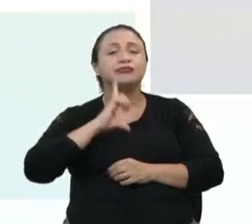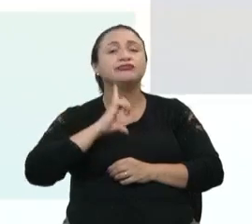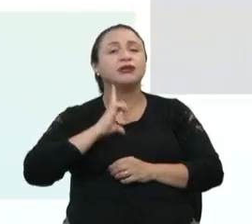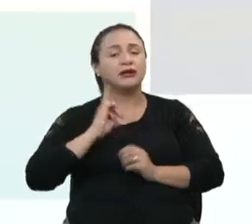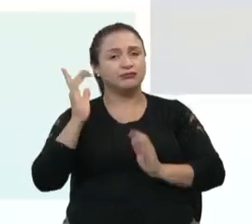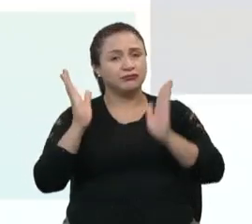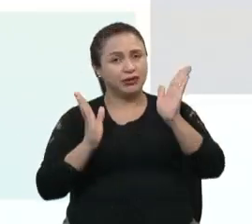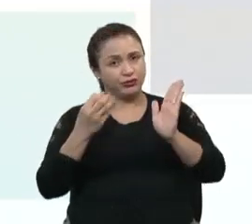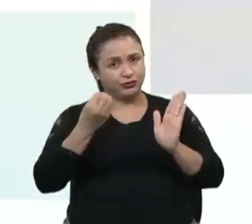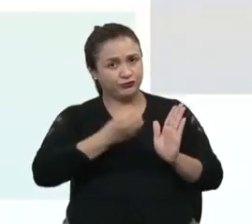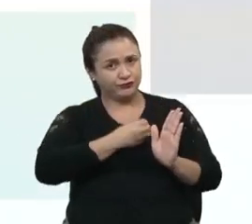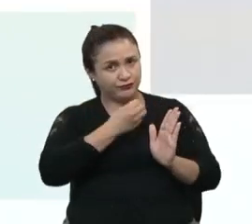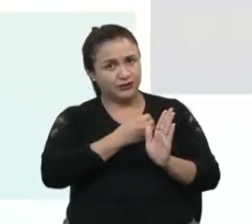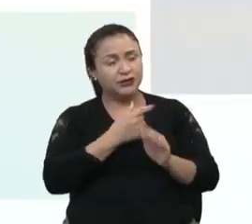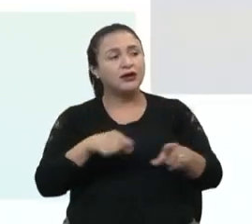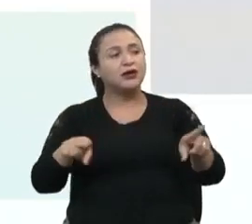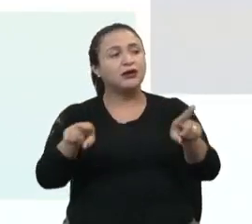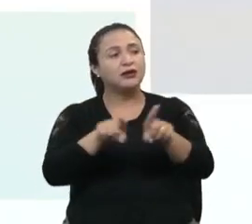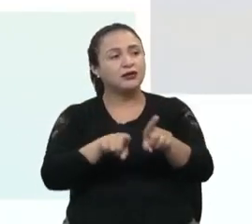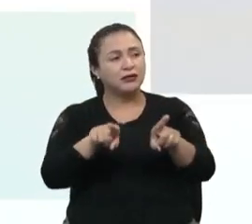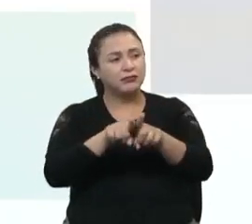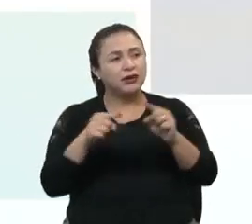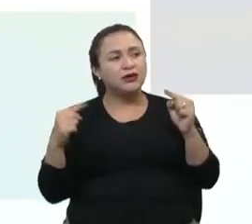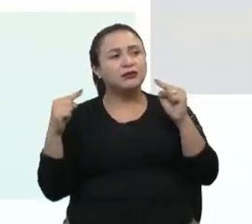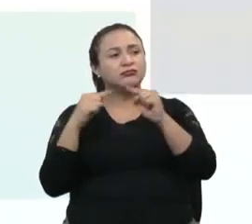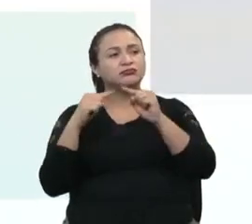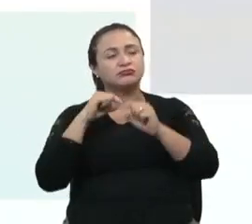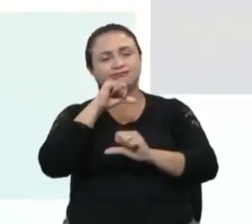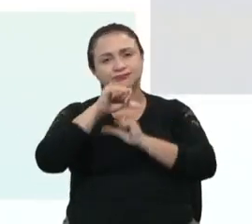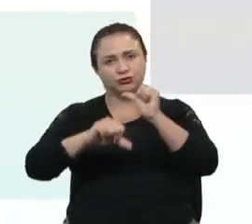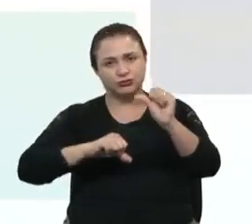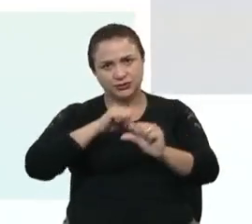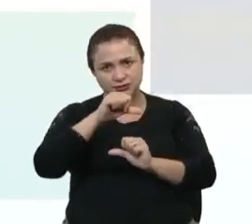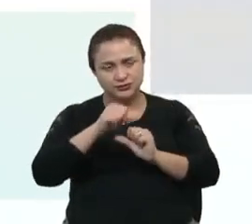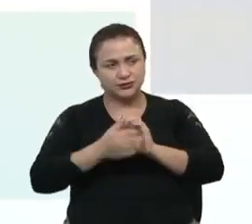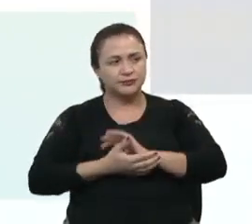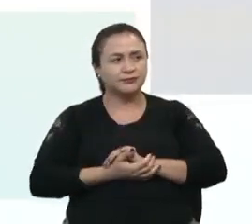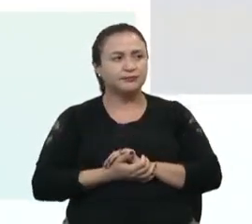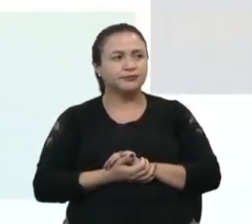fase também associada a essas mudanças.